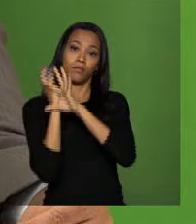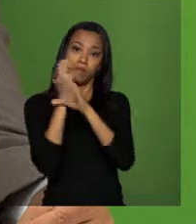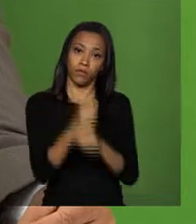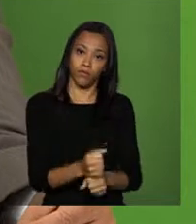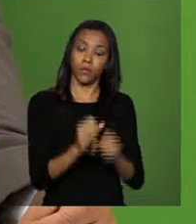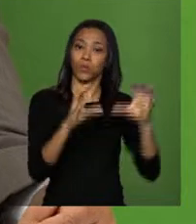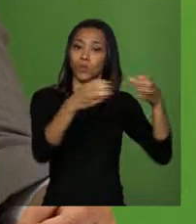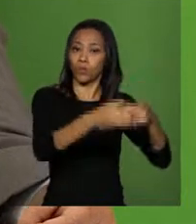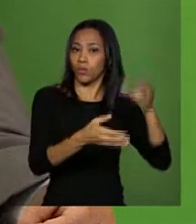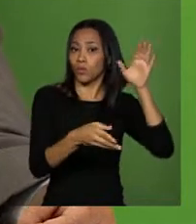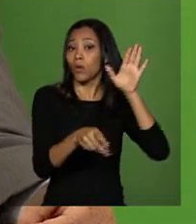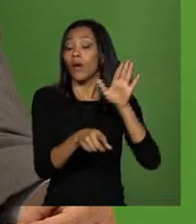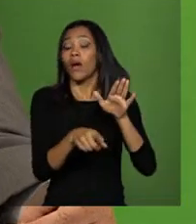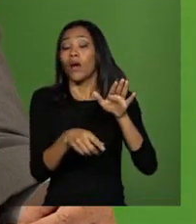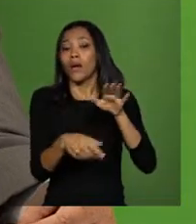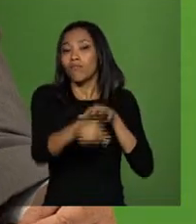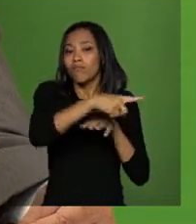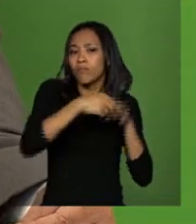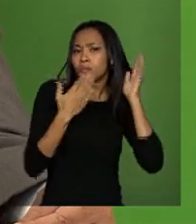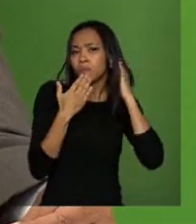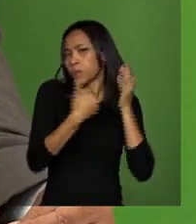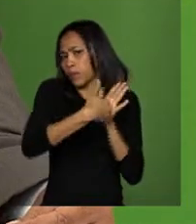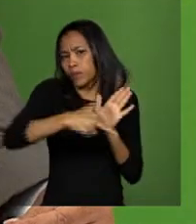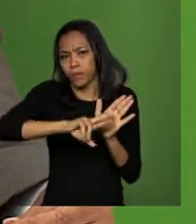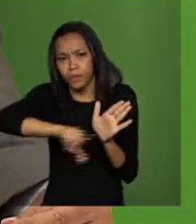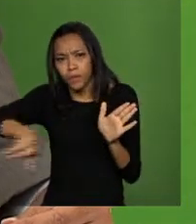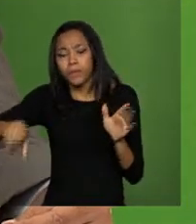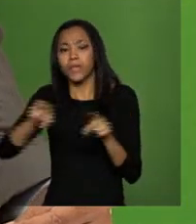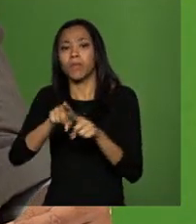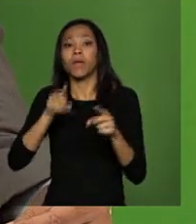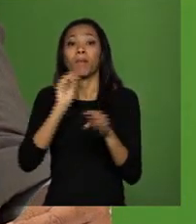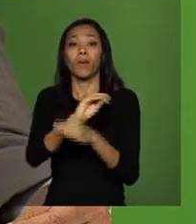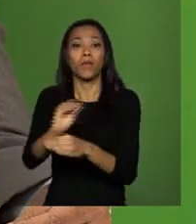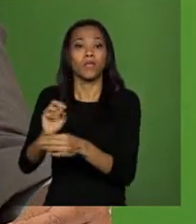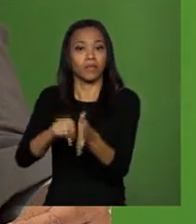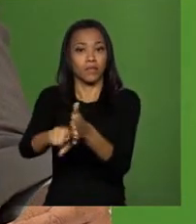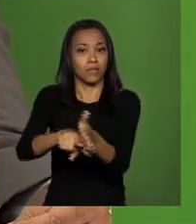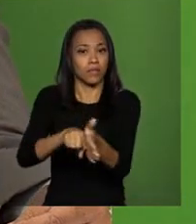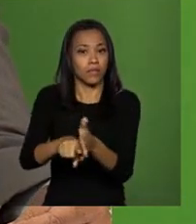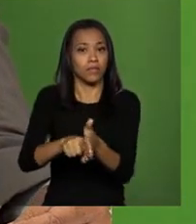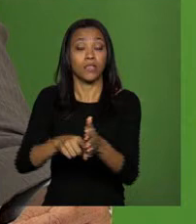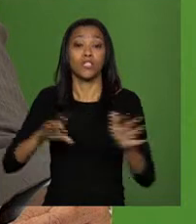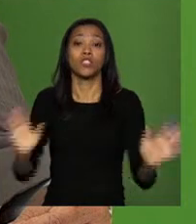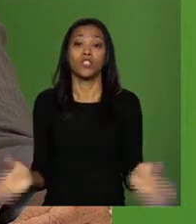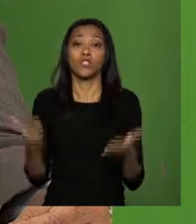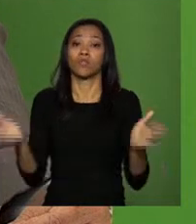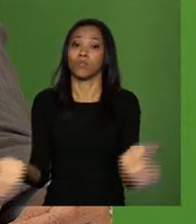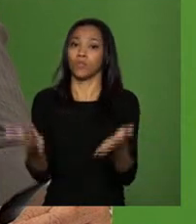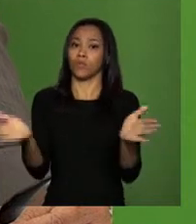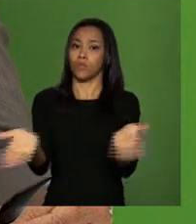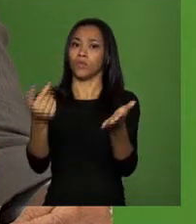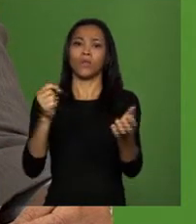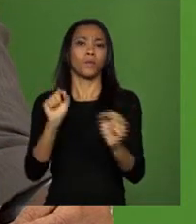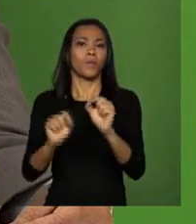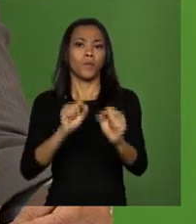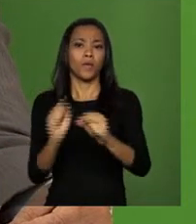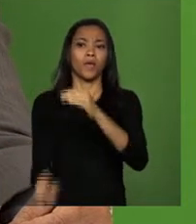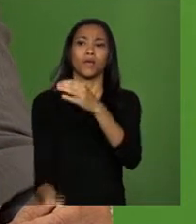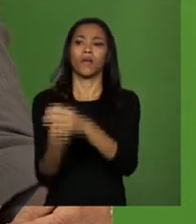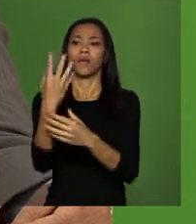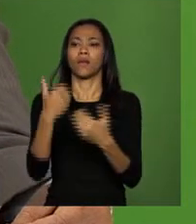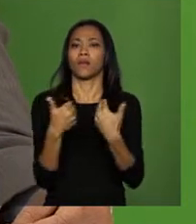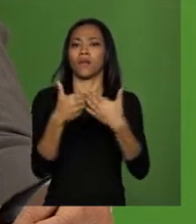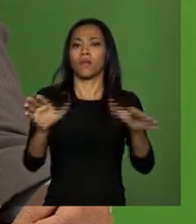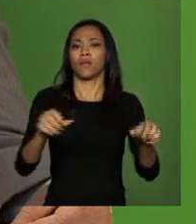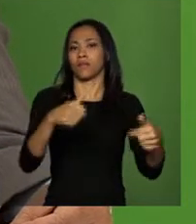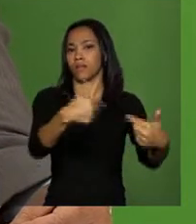pesquisa, protege a inovação na indústria, estimula, portanto, a criação de empregos, a